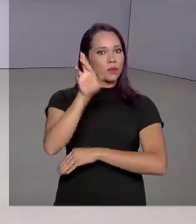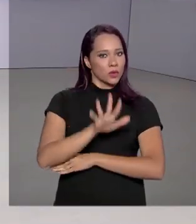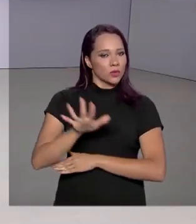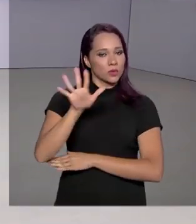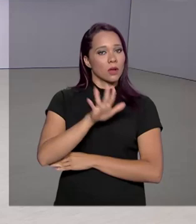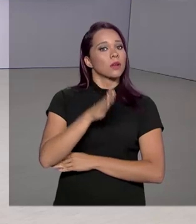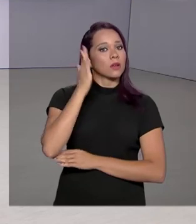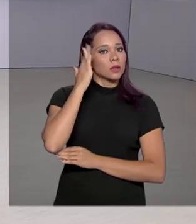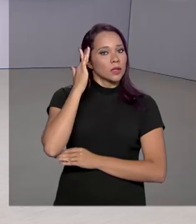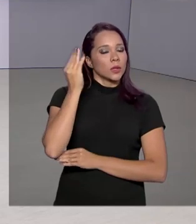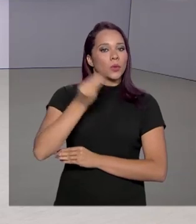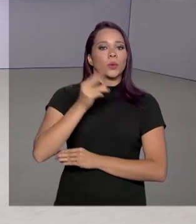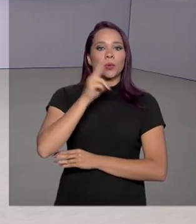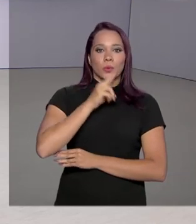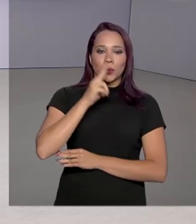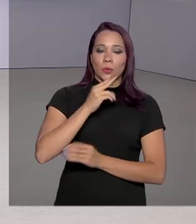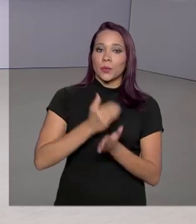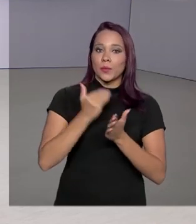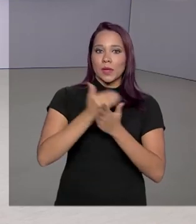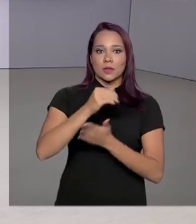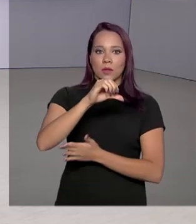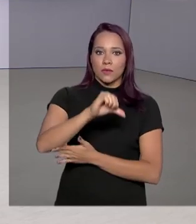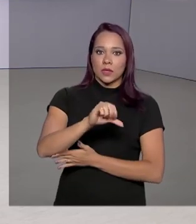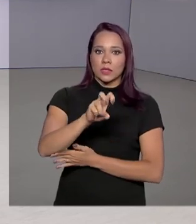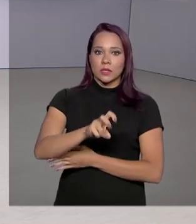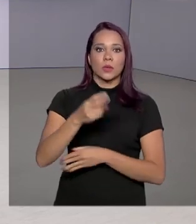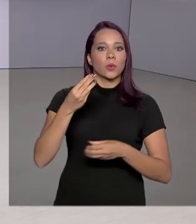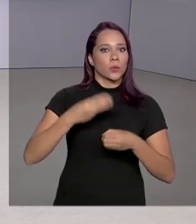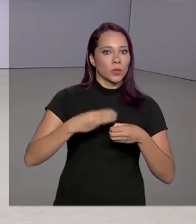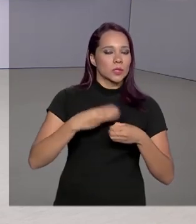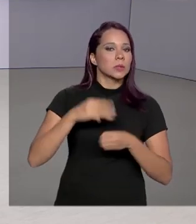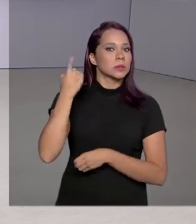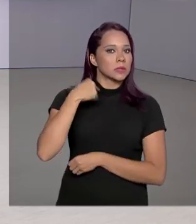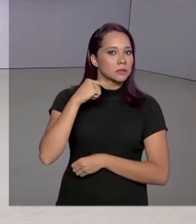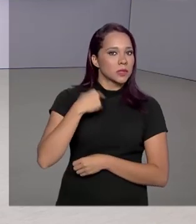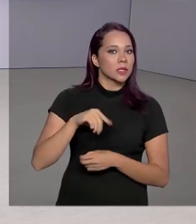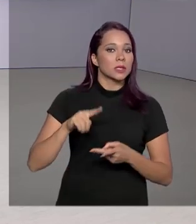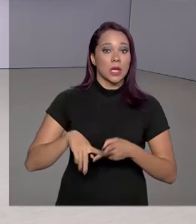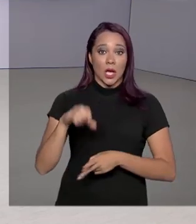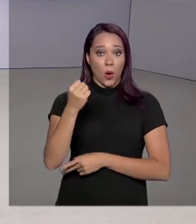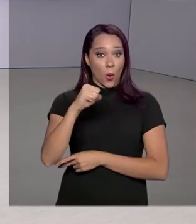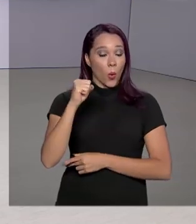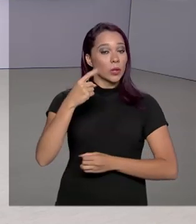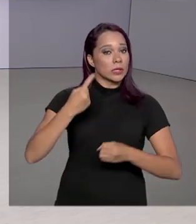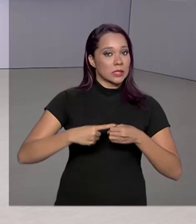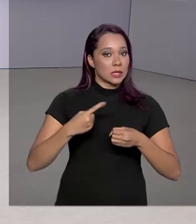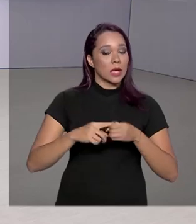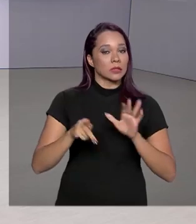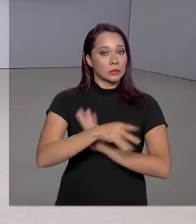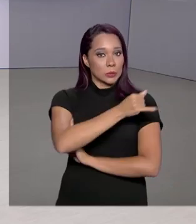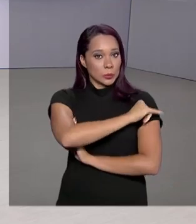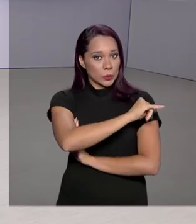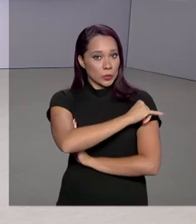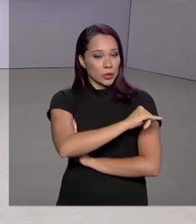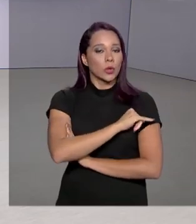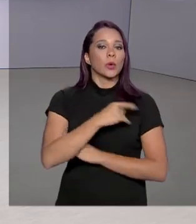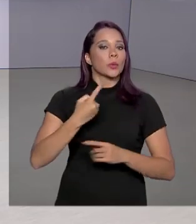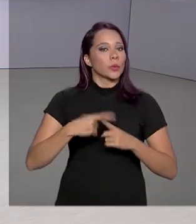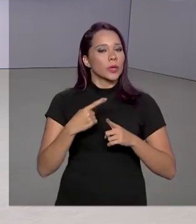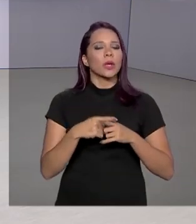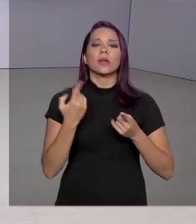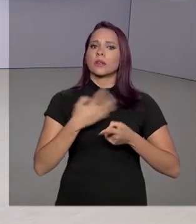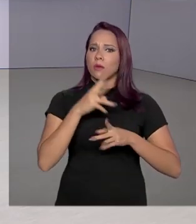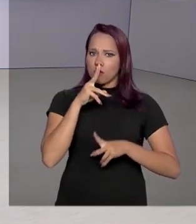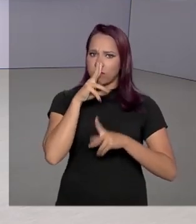reconheceu a situação de emergência em mais 95 municípios de Minas Gerais, em 8 cidades do Rio de Janeiro, por conta das